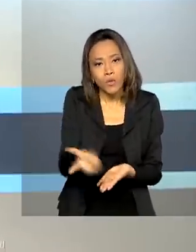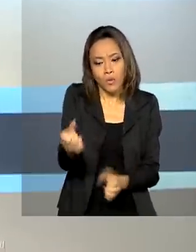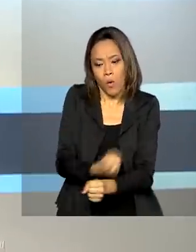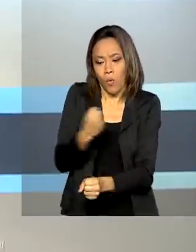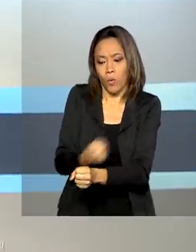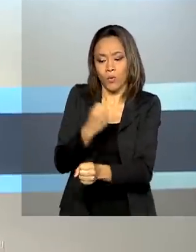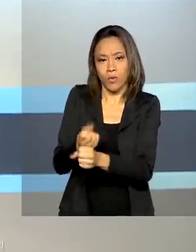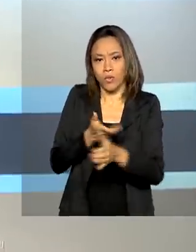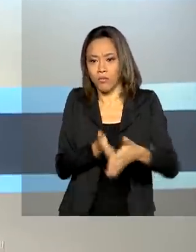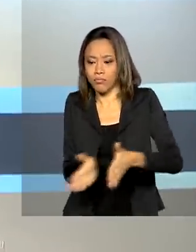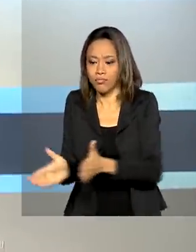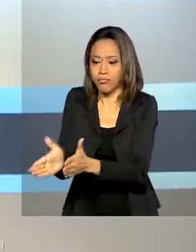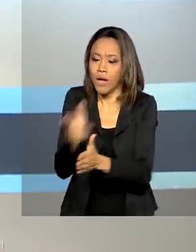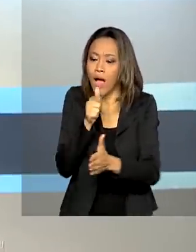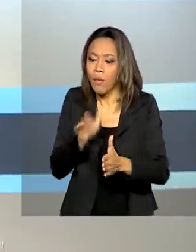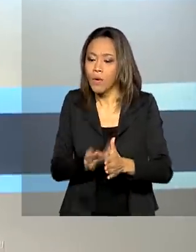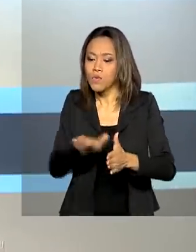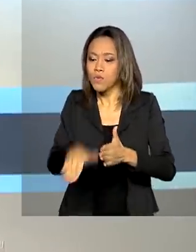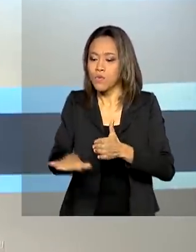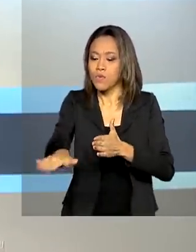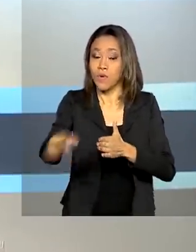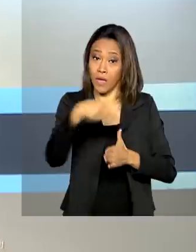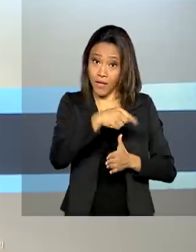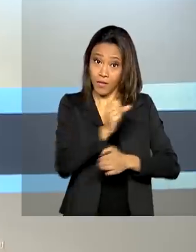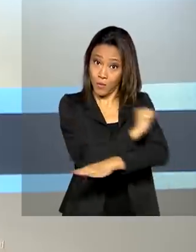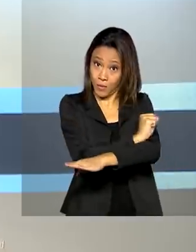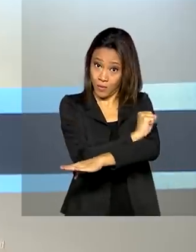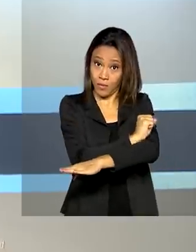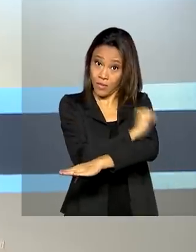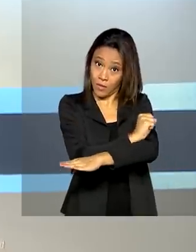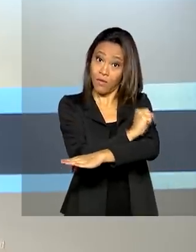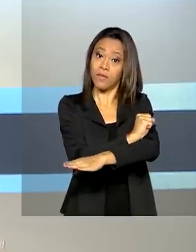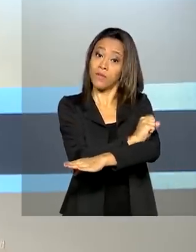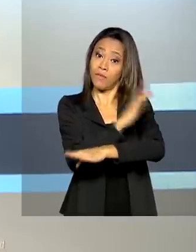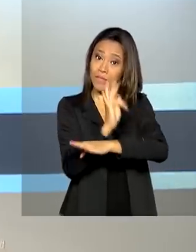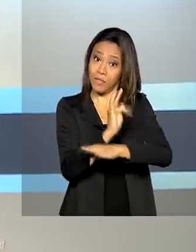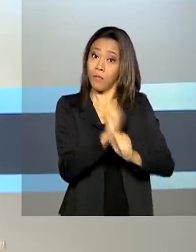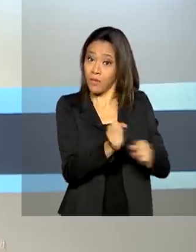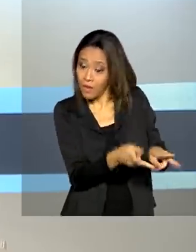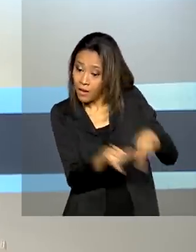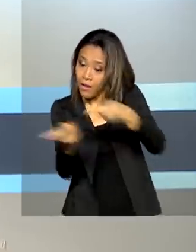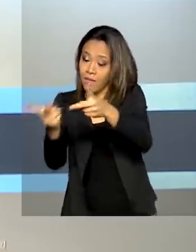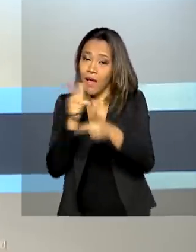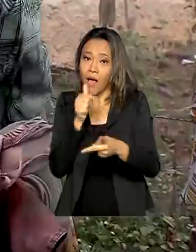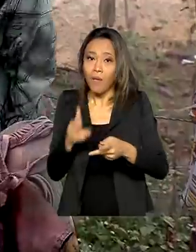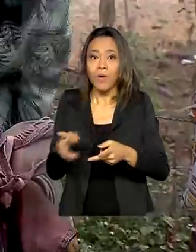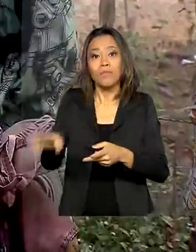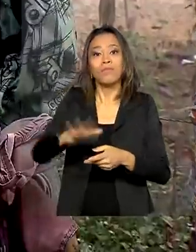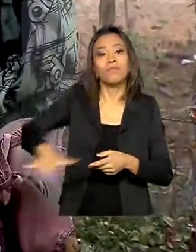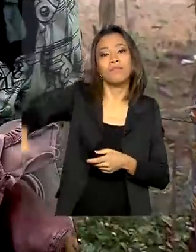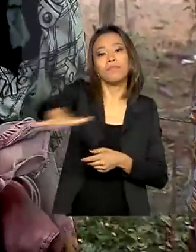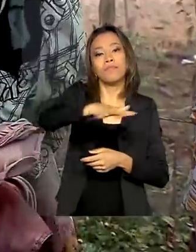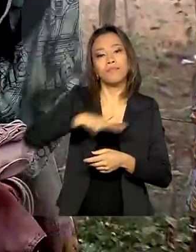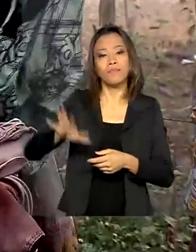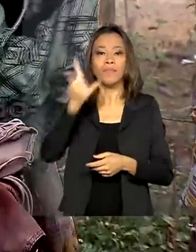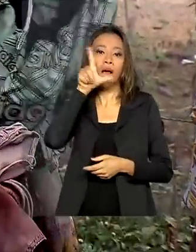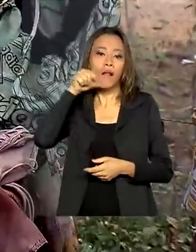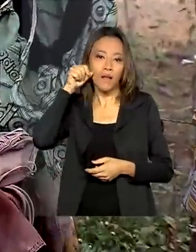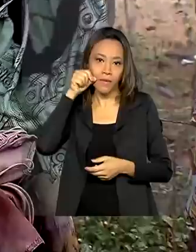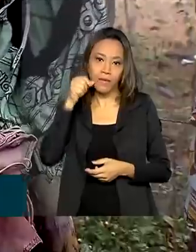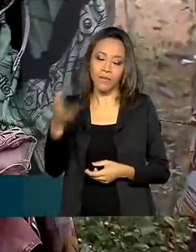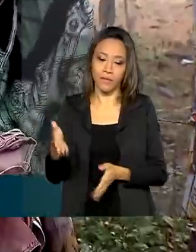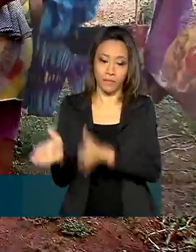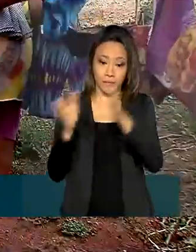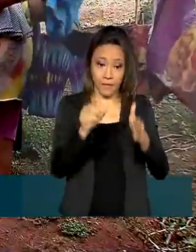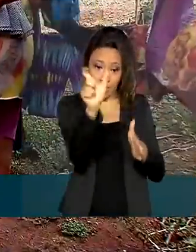canal para que as águas do Velho Chico possam chegar a 800 mil alagoanos. Desde que nasceu, Maria de Lourdes